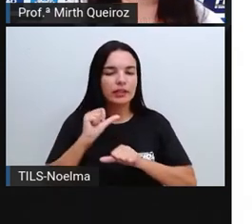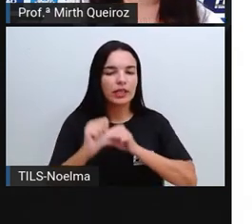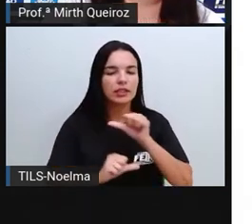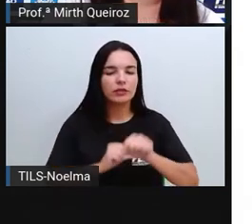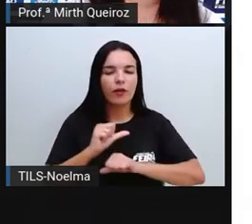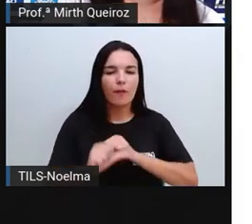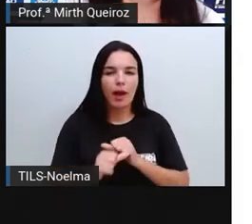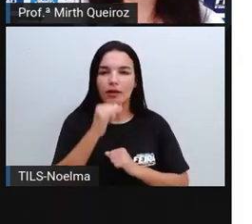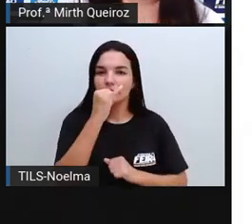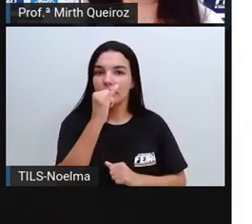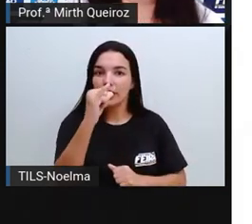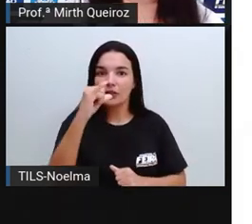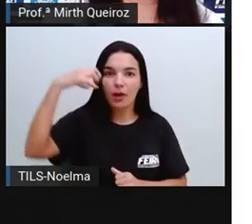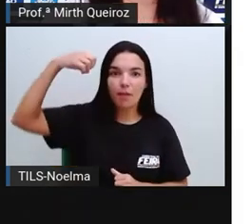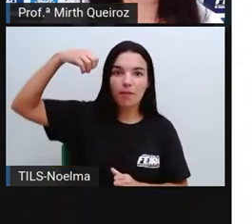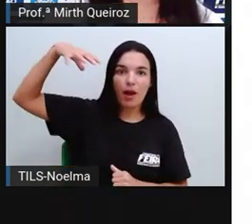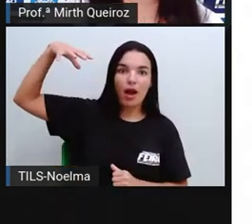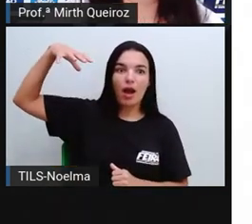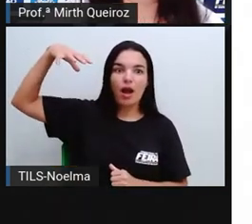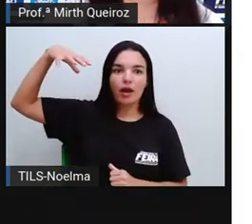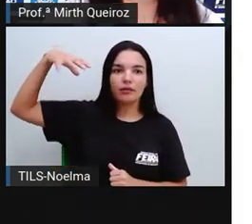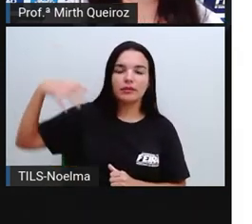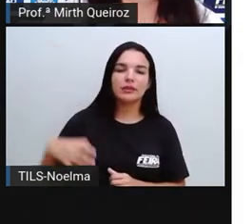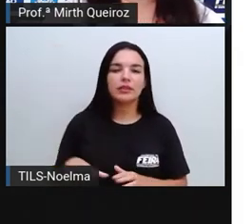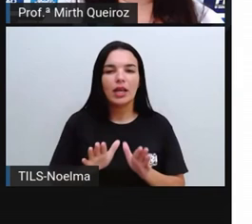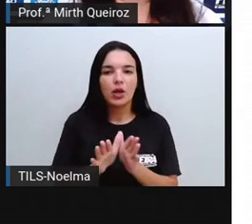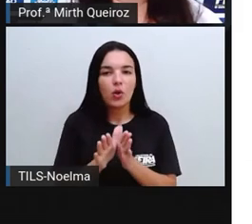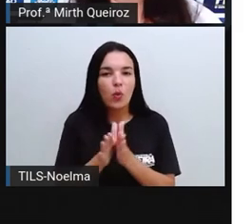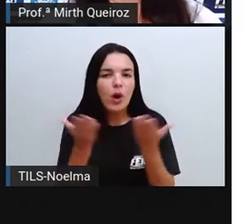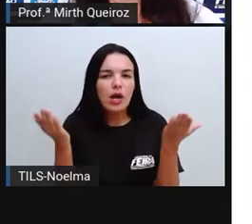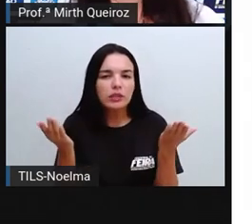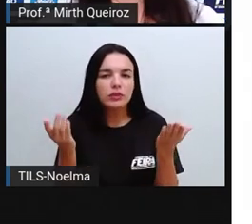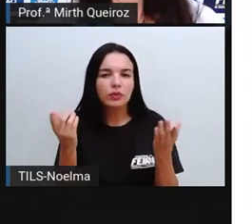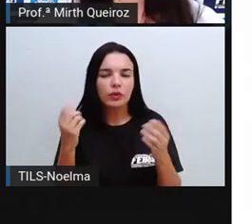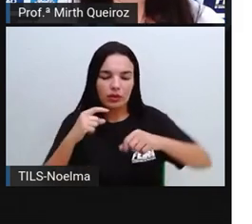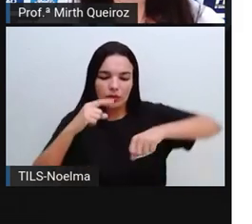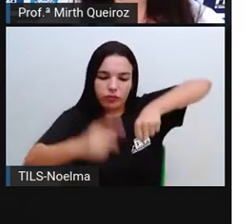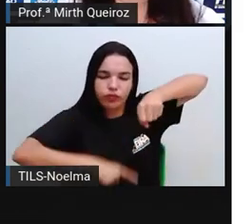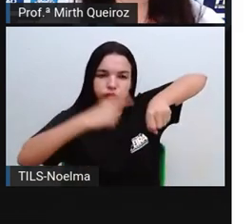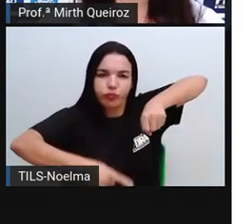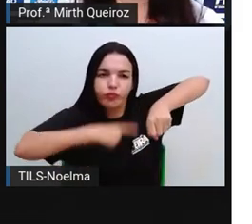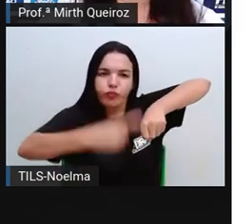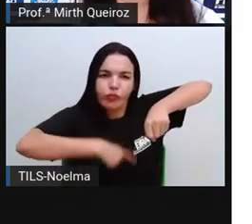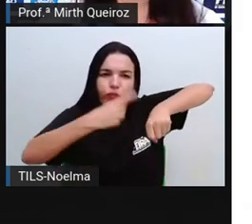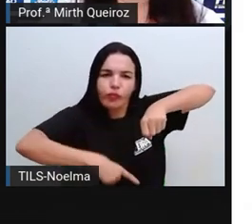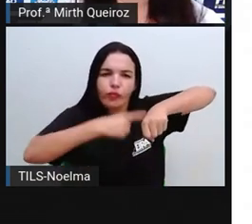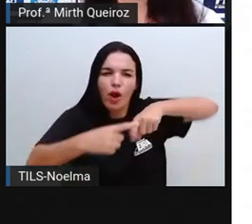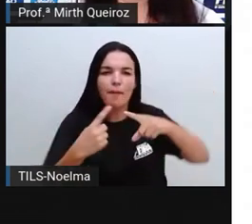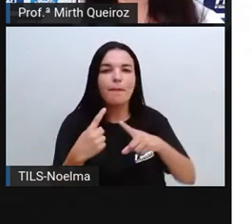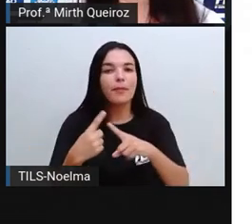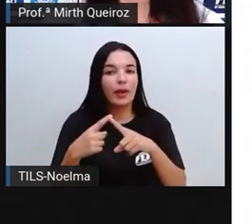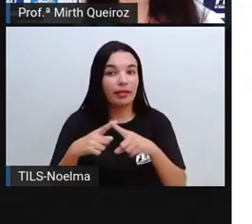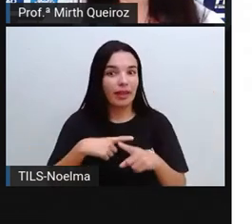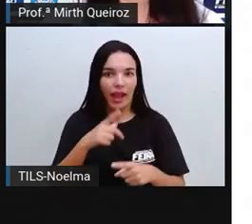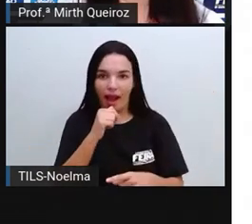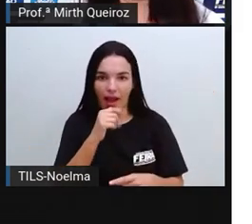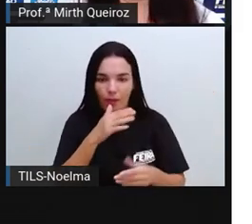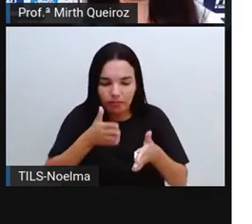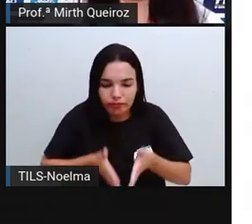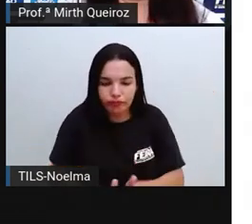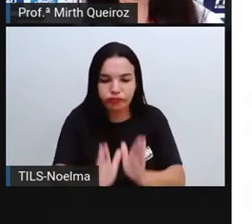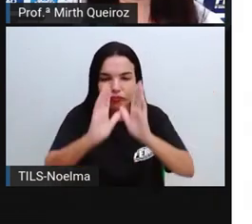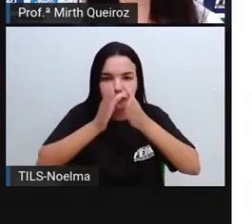potencial ali, os reservatórios, certo? Quando essas turbinas, elas começam a girar, nós temos a energia